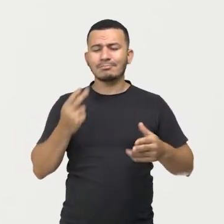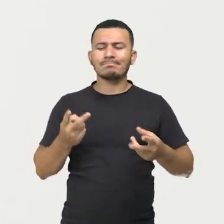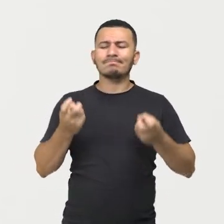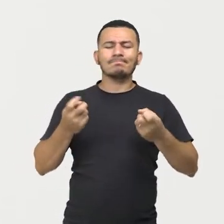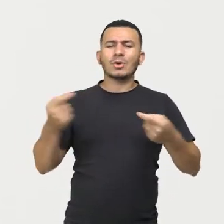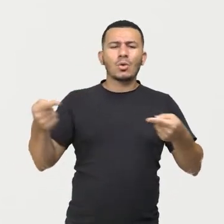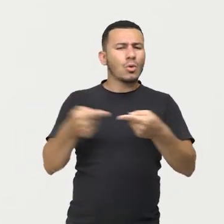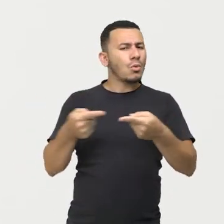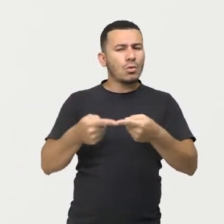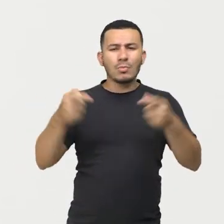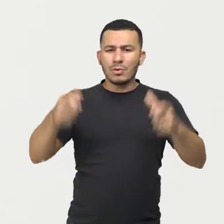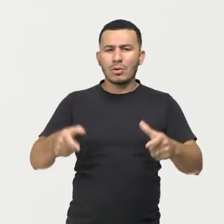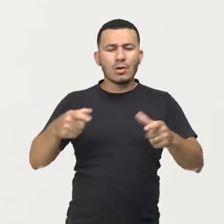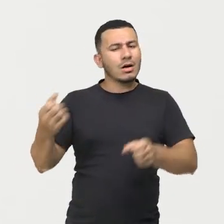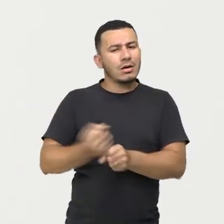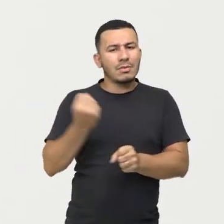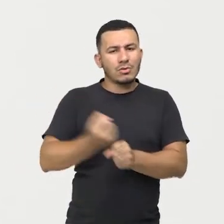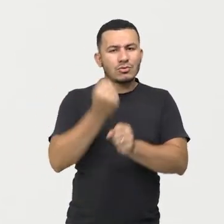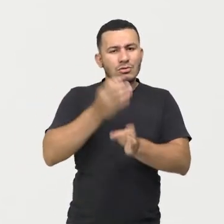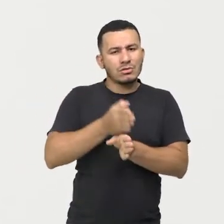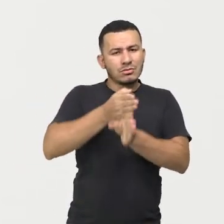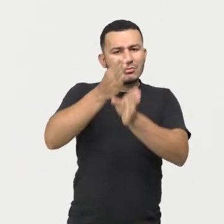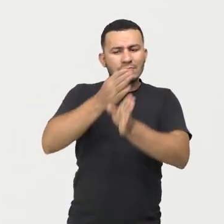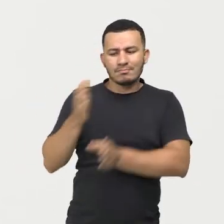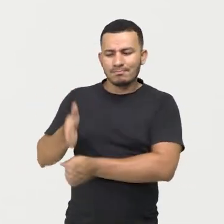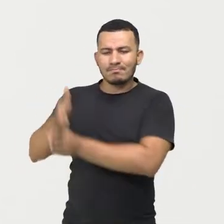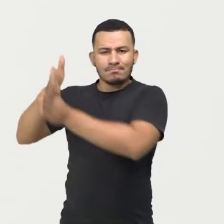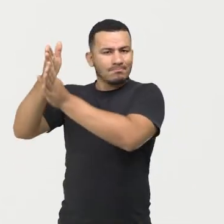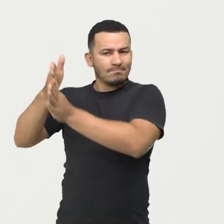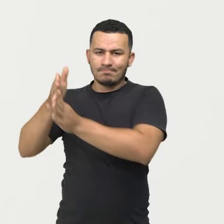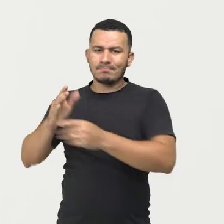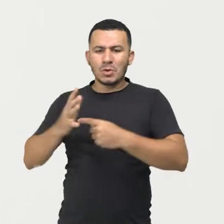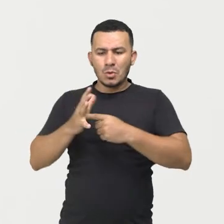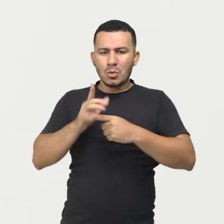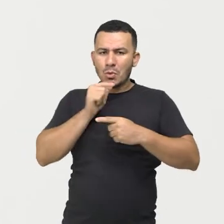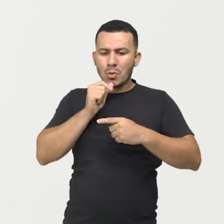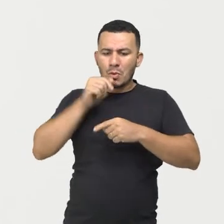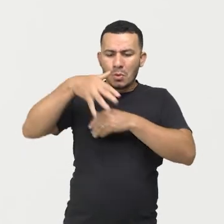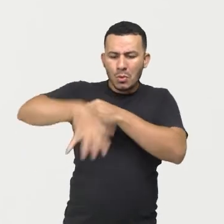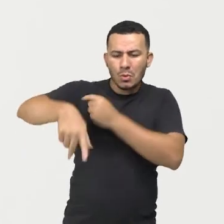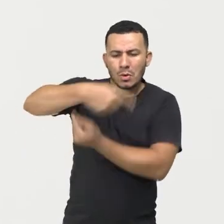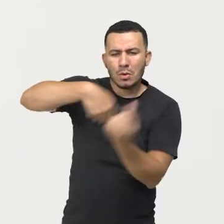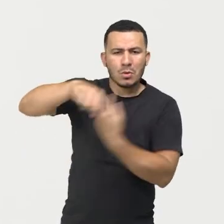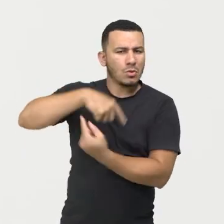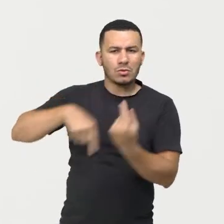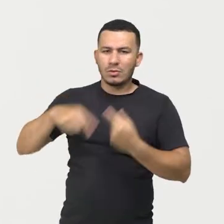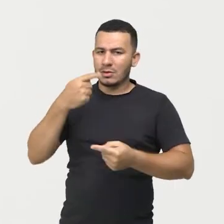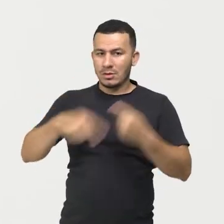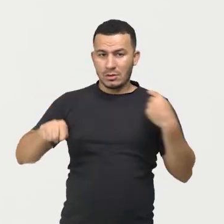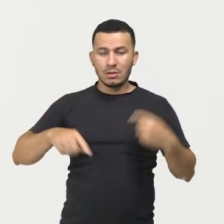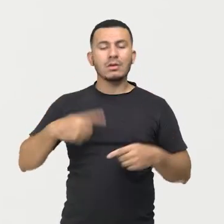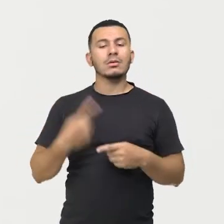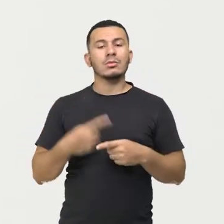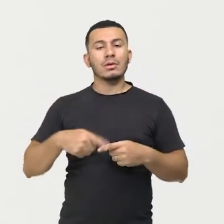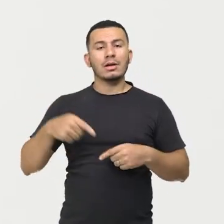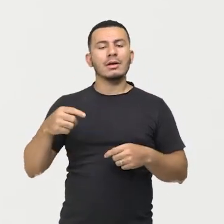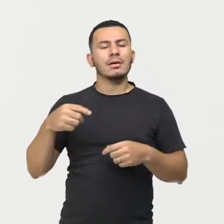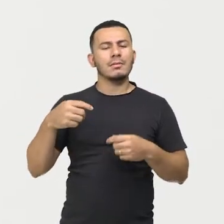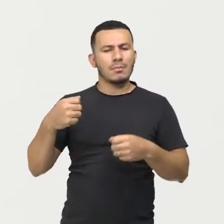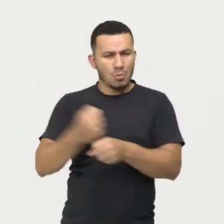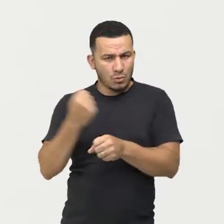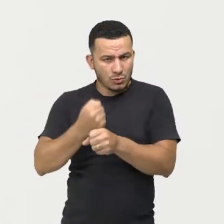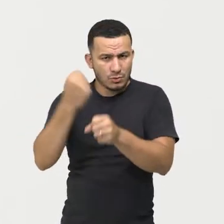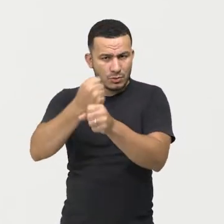ideal para a instalação das usinas hidrelétricas. Além disso, a gente tem que para a construção